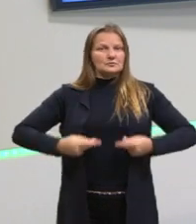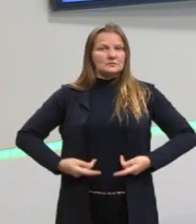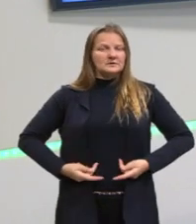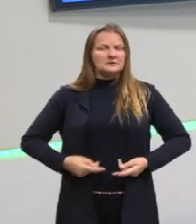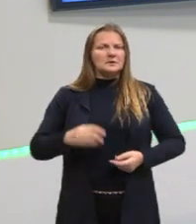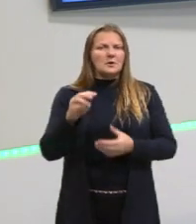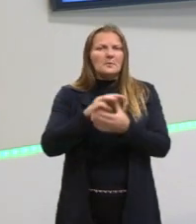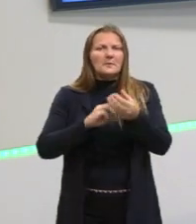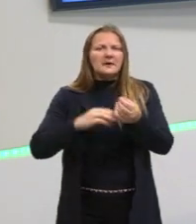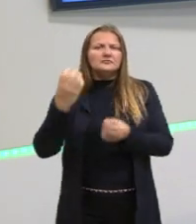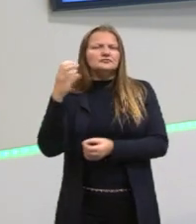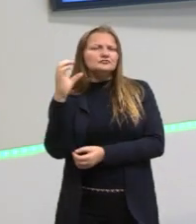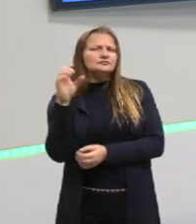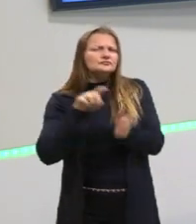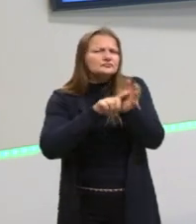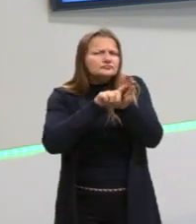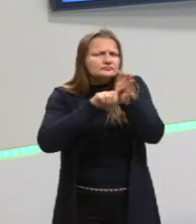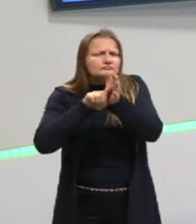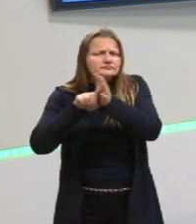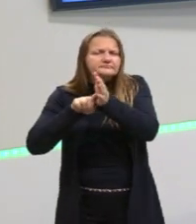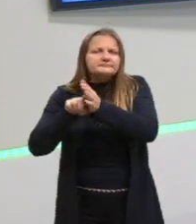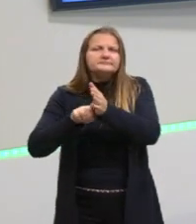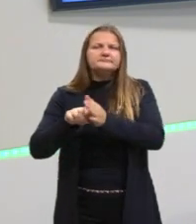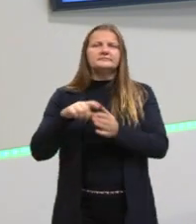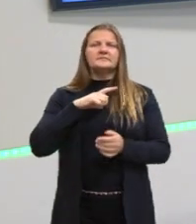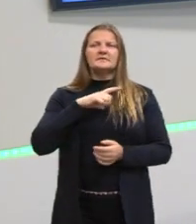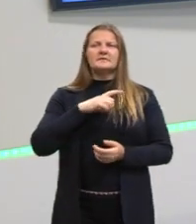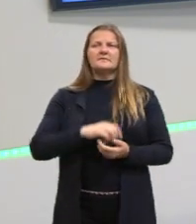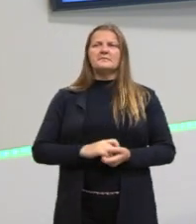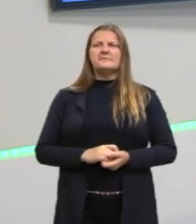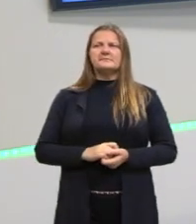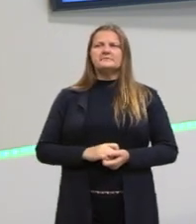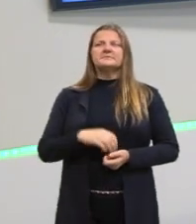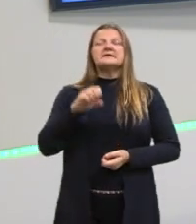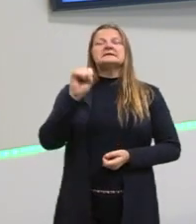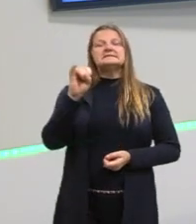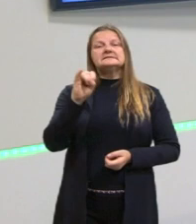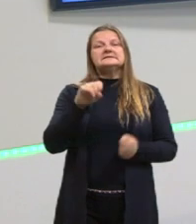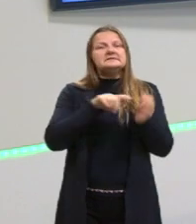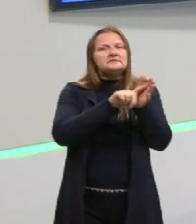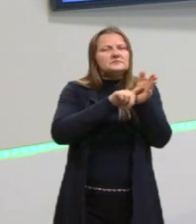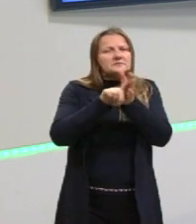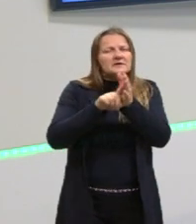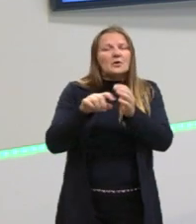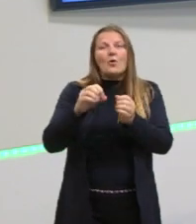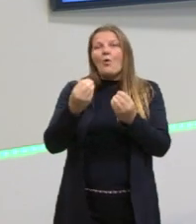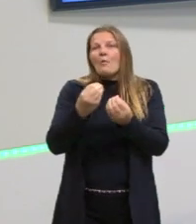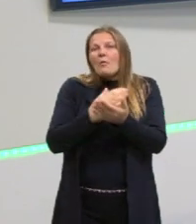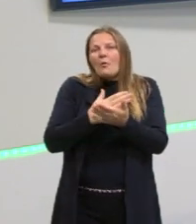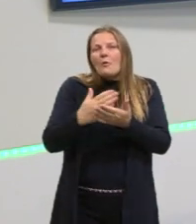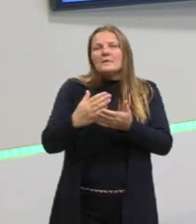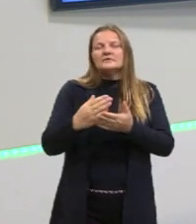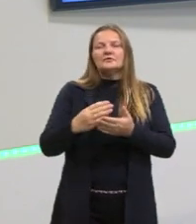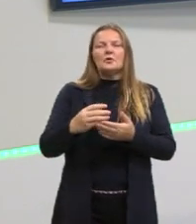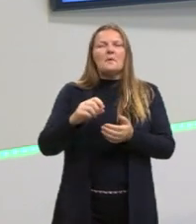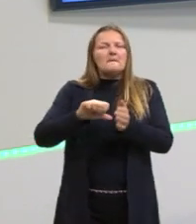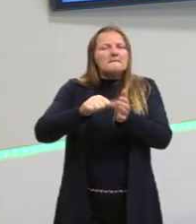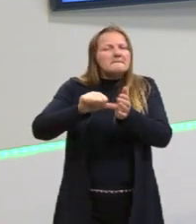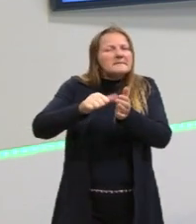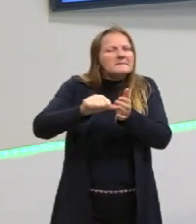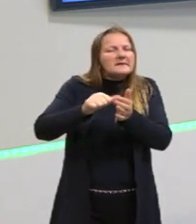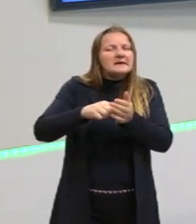científicos, né? Foi bem complicado, se vocês pesquisarem as primeiras dissertações de mestrados,